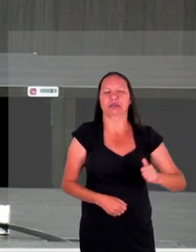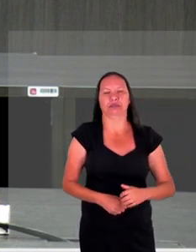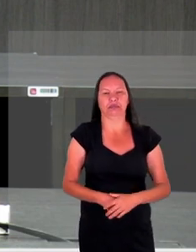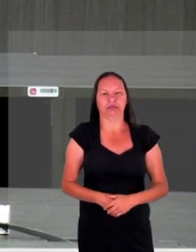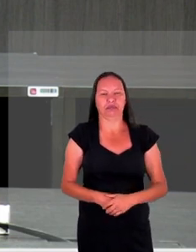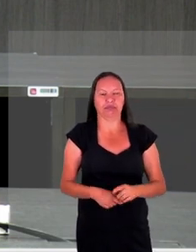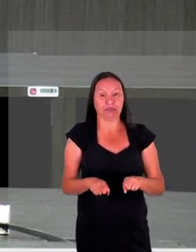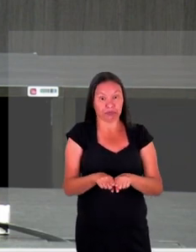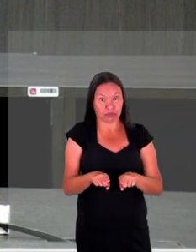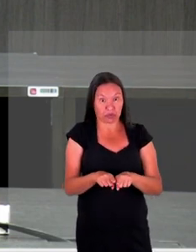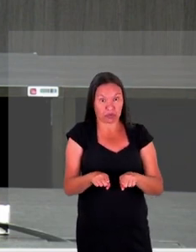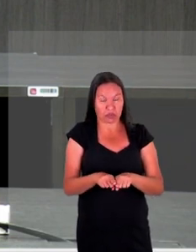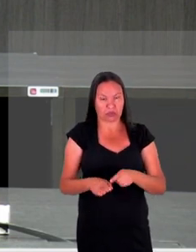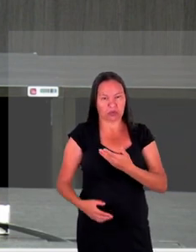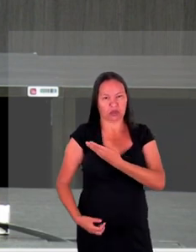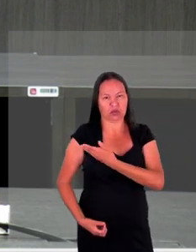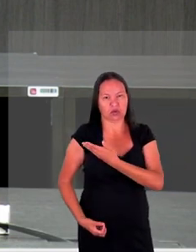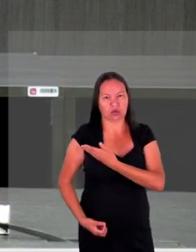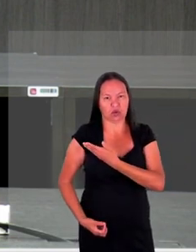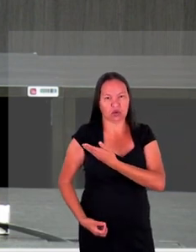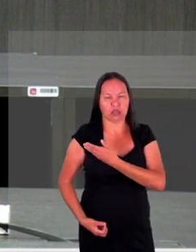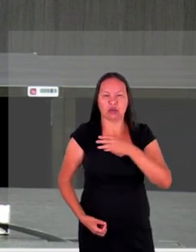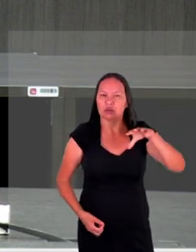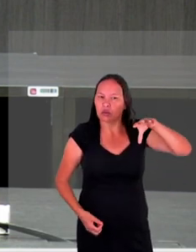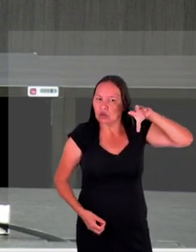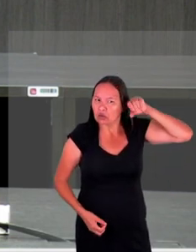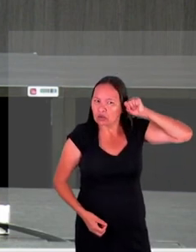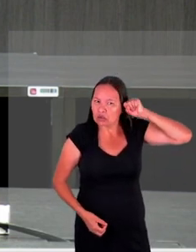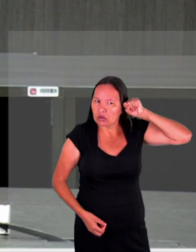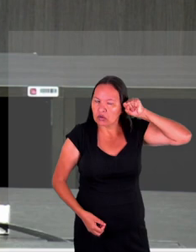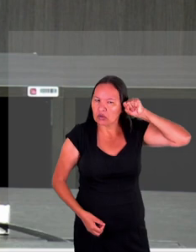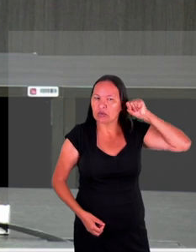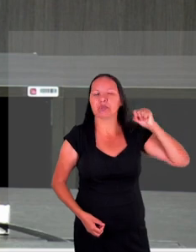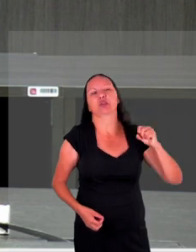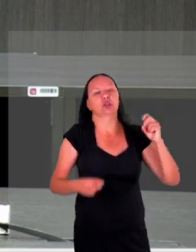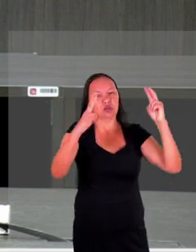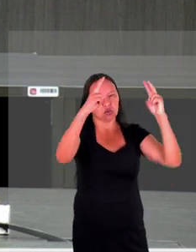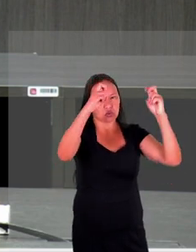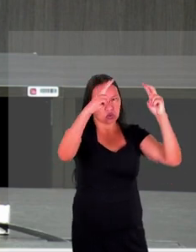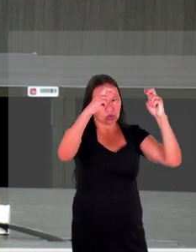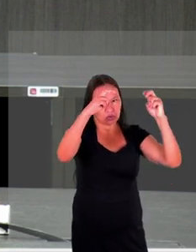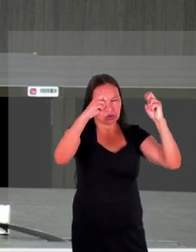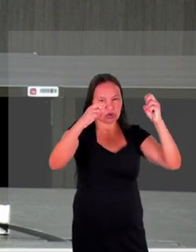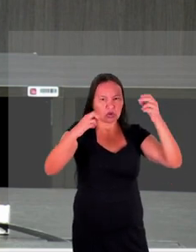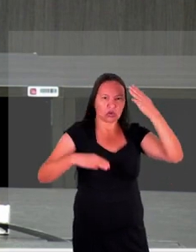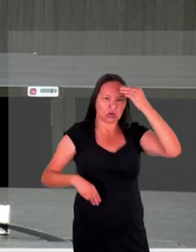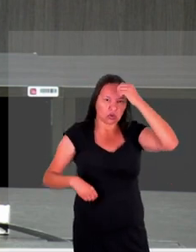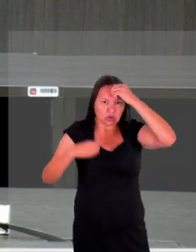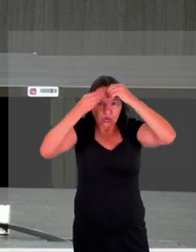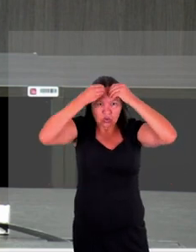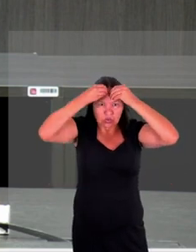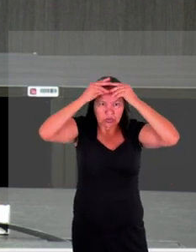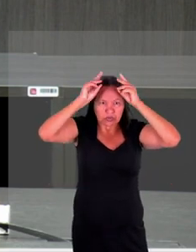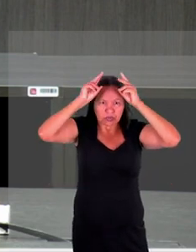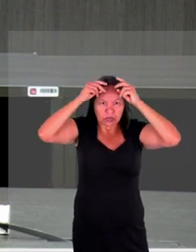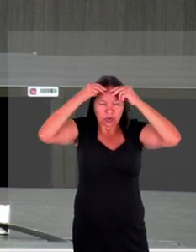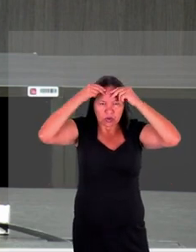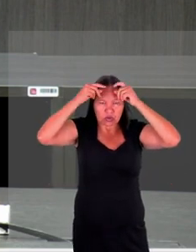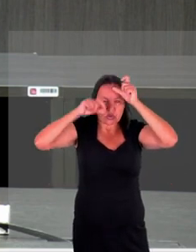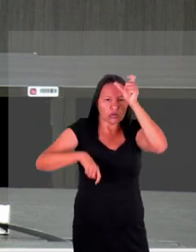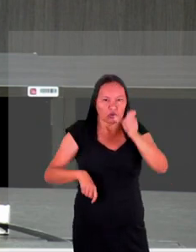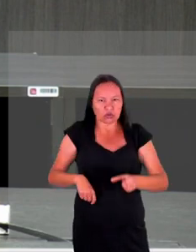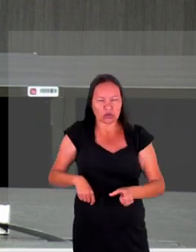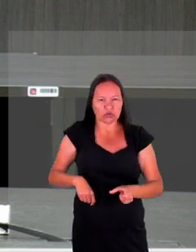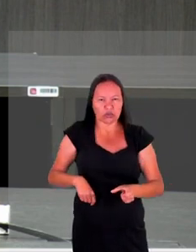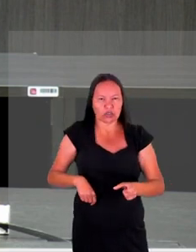também aos colegas que estejam nos ouvindo que sobre esse aspecto de análise psicológica das vítimas nós temos